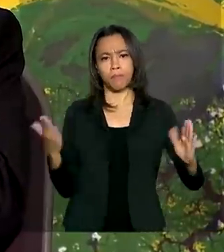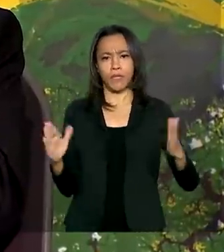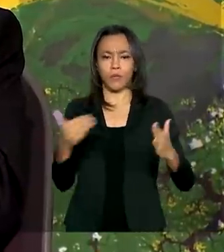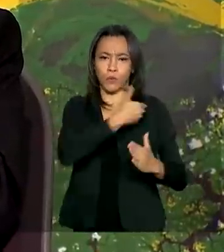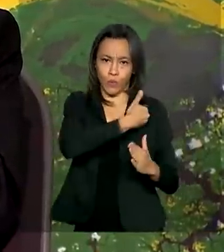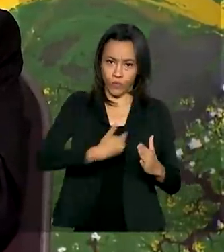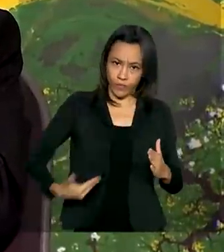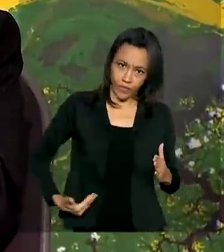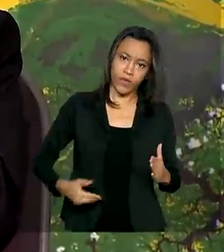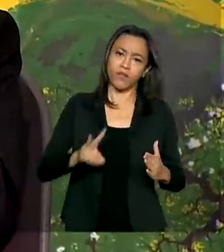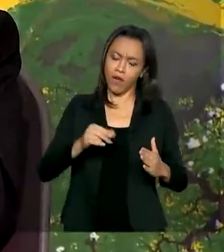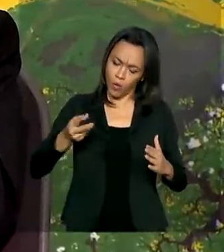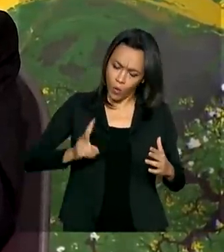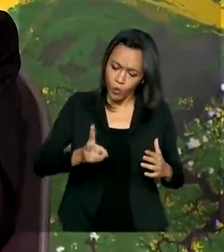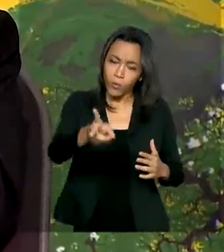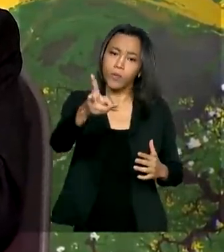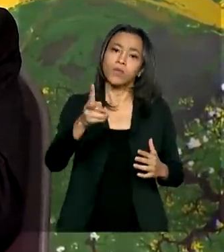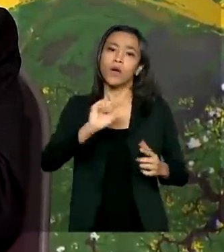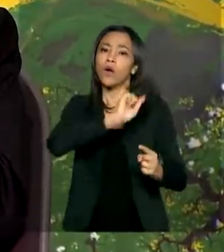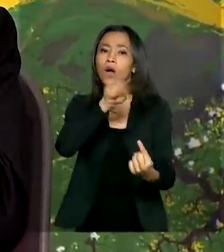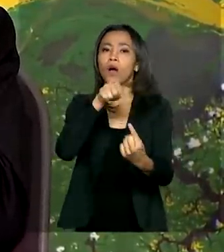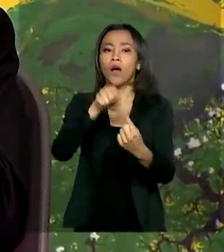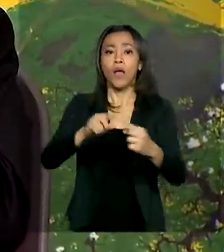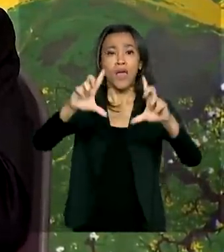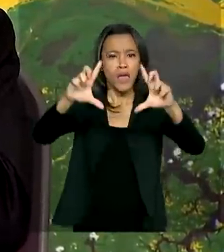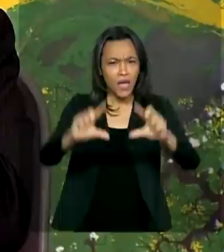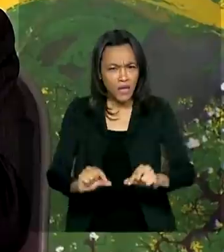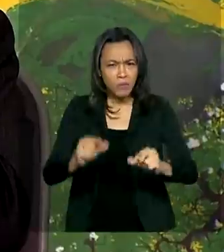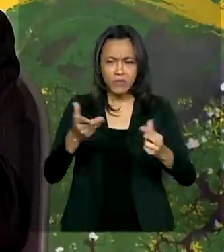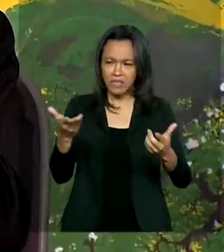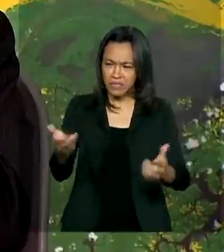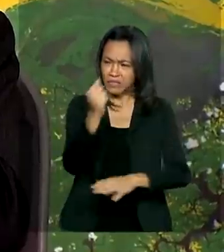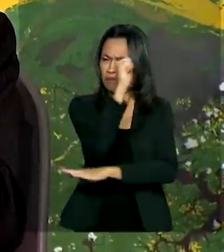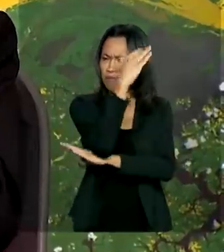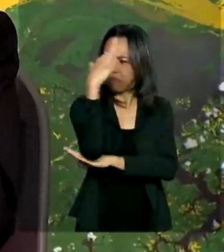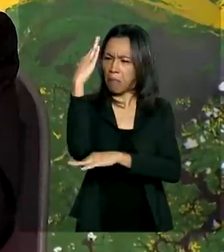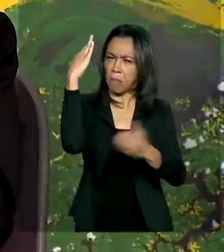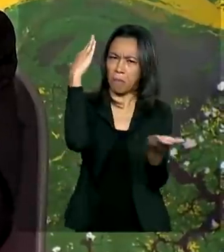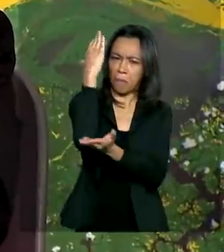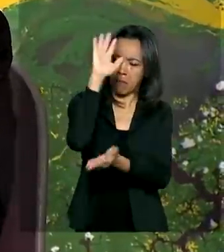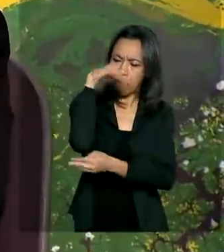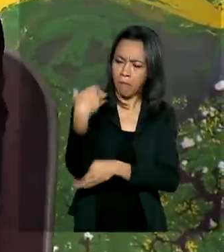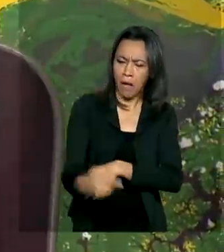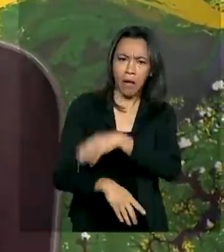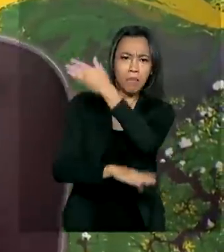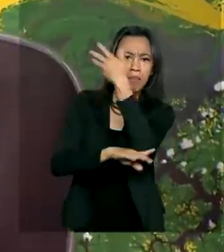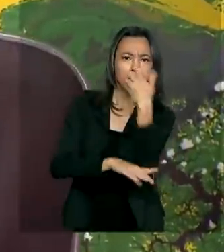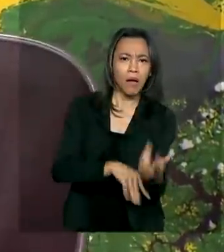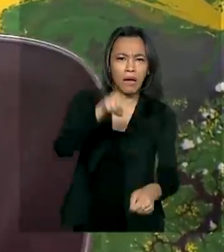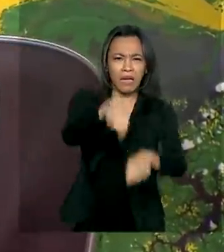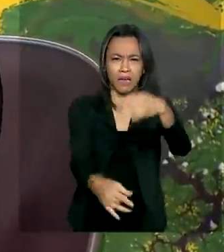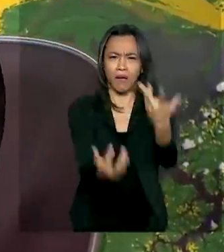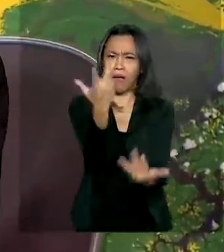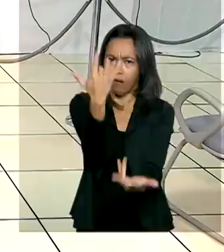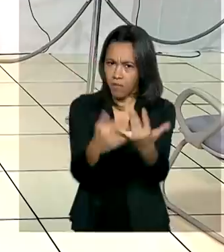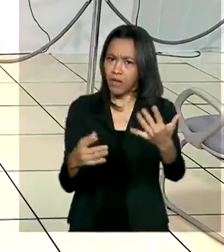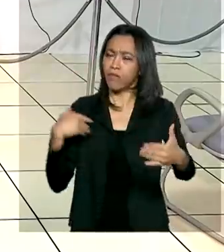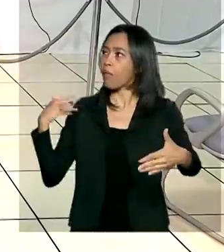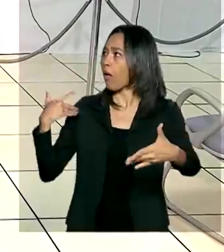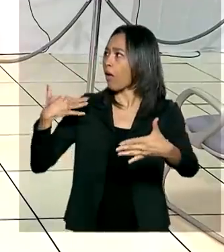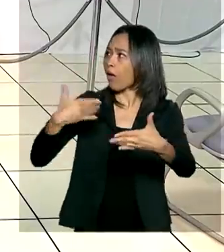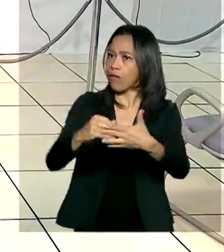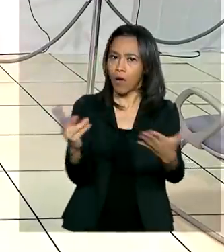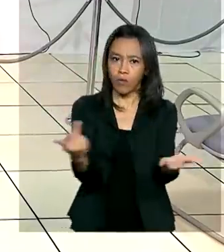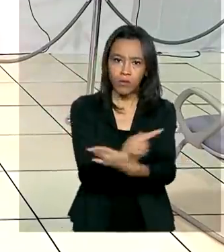no intuito de reduzir essas práticas ilegais que vêm ocorrendo aí ao longo dos últimos tempos. Os